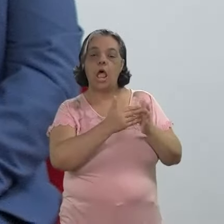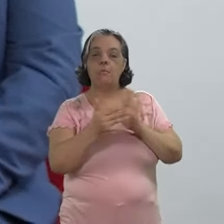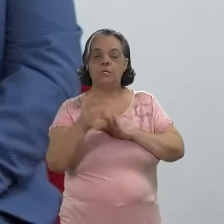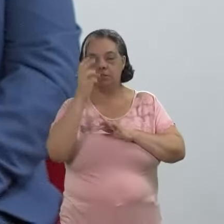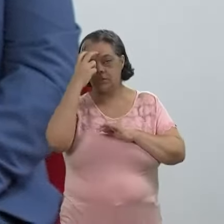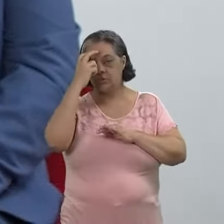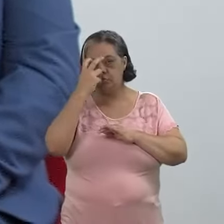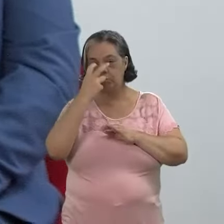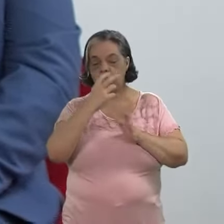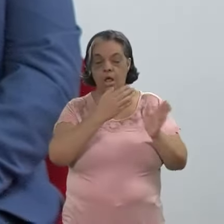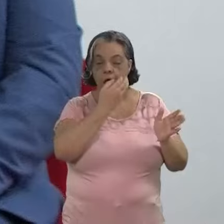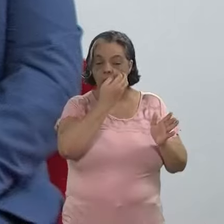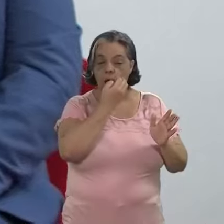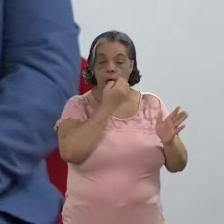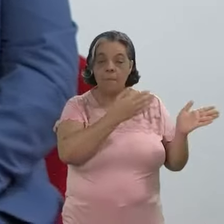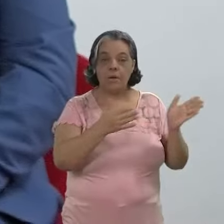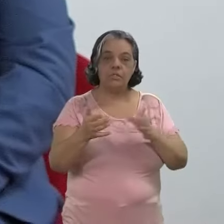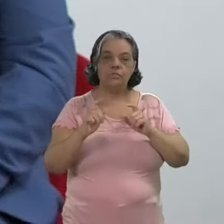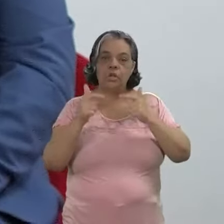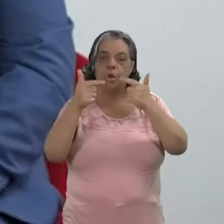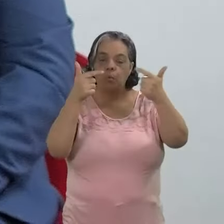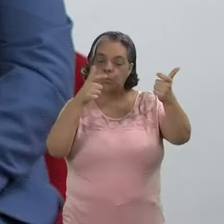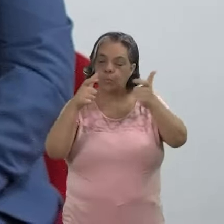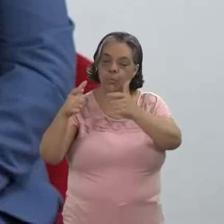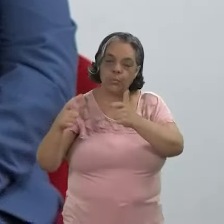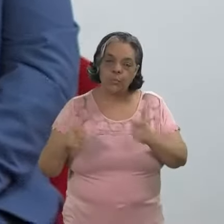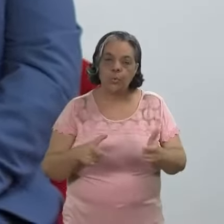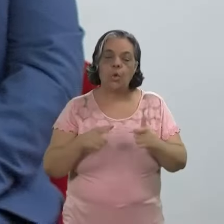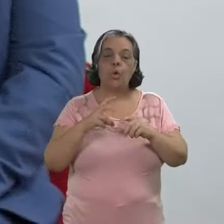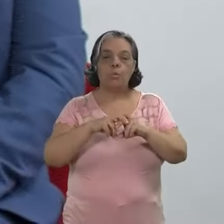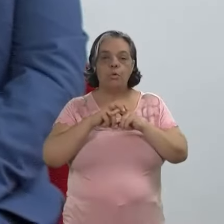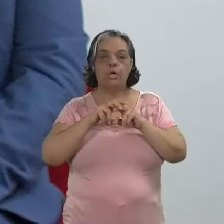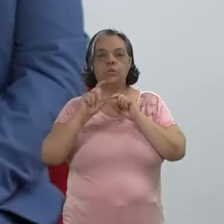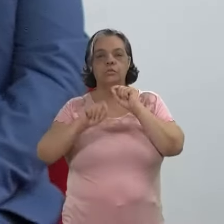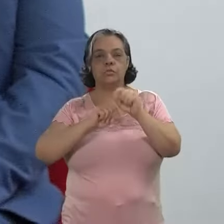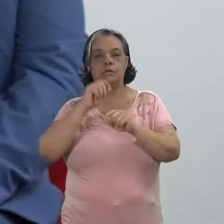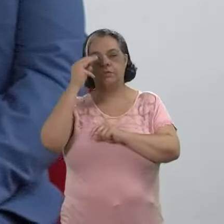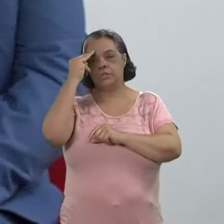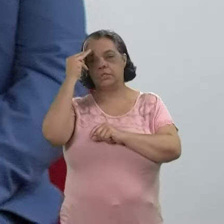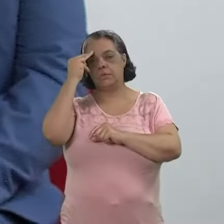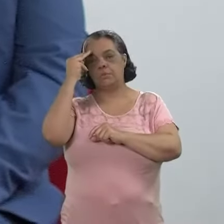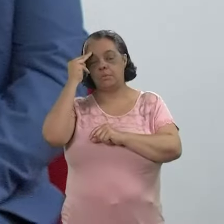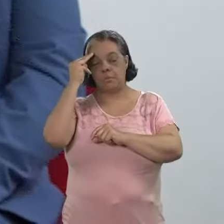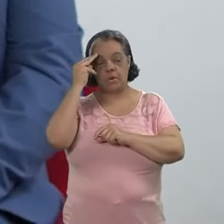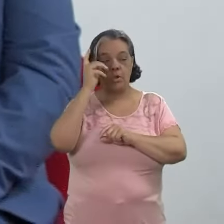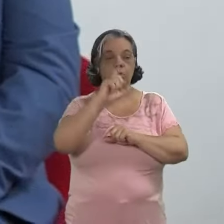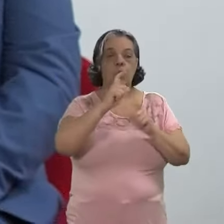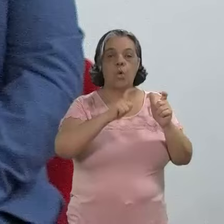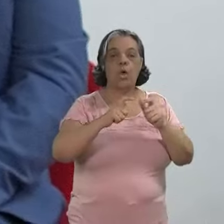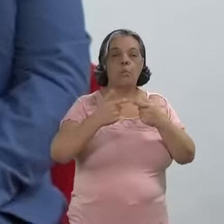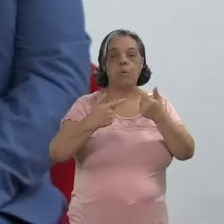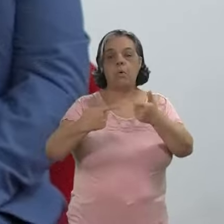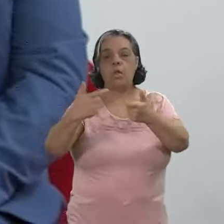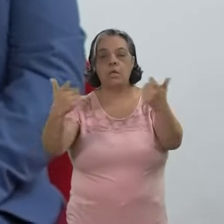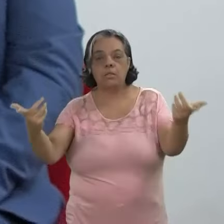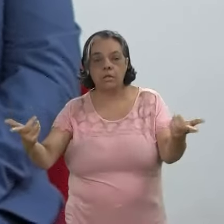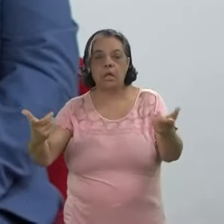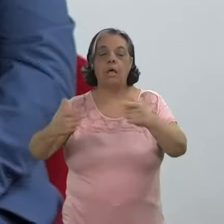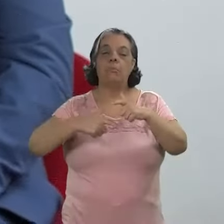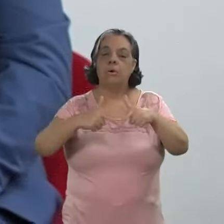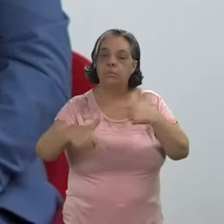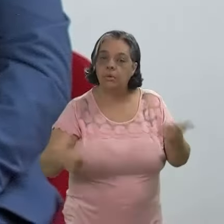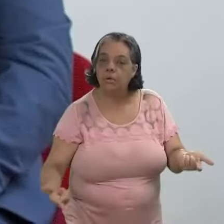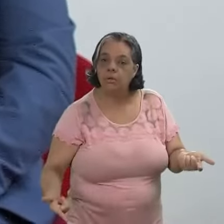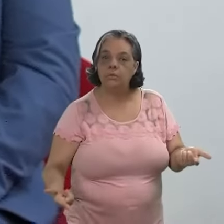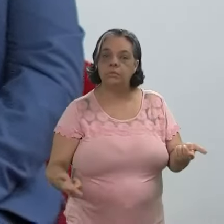preenche a partir da cultura, você preenche a partir das lutas de classe. Por isso que você pode ter uma memória da classe política, uma memória da